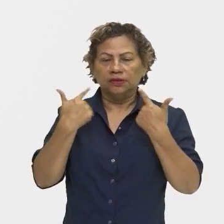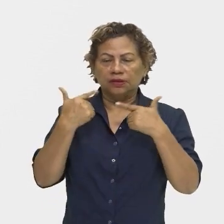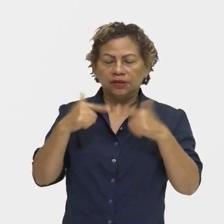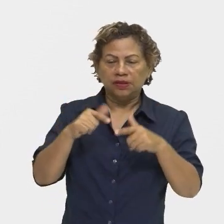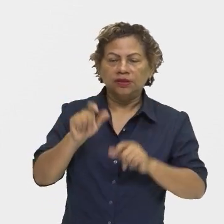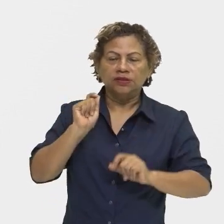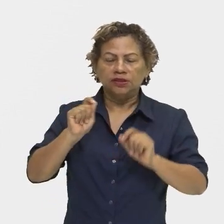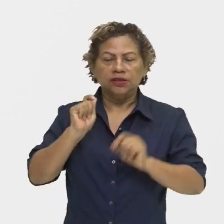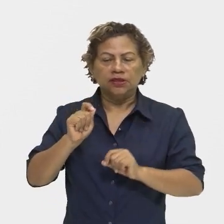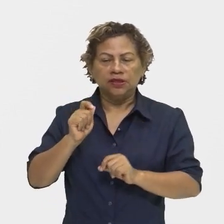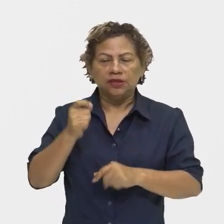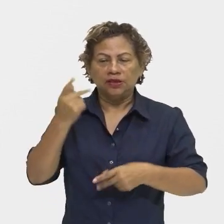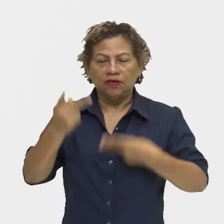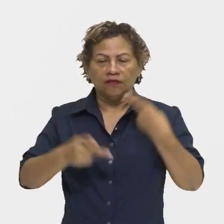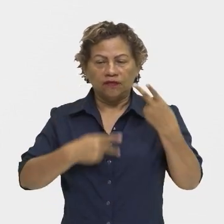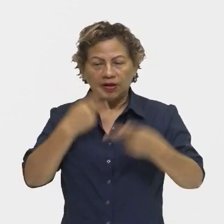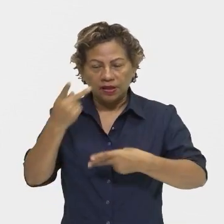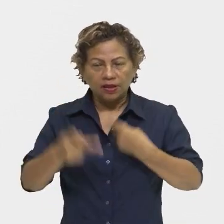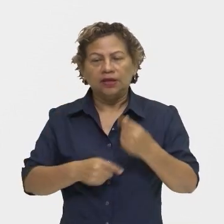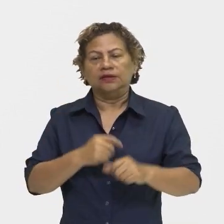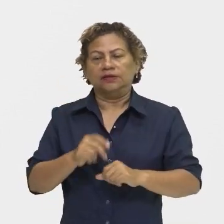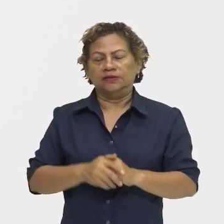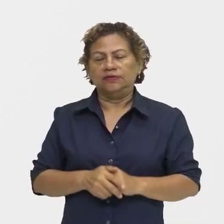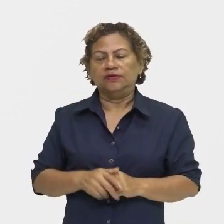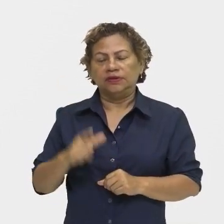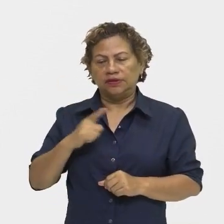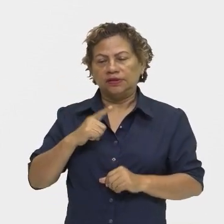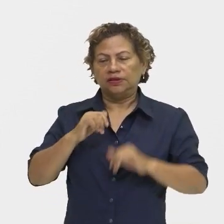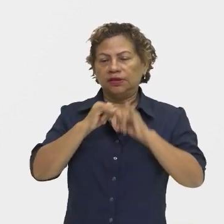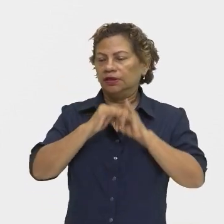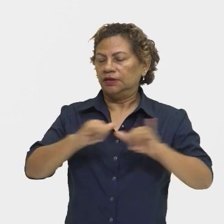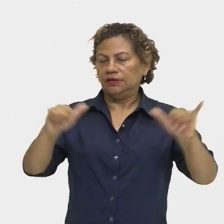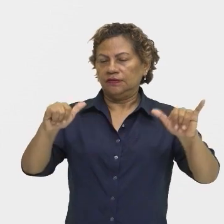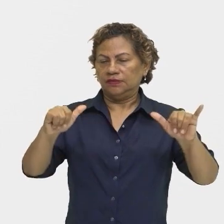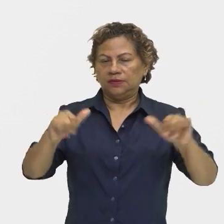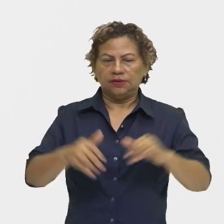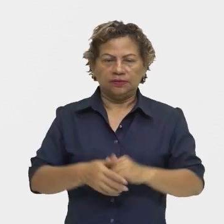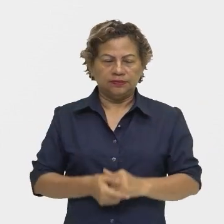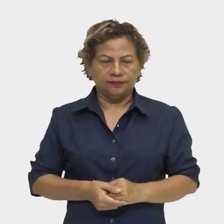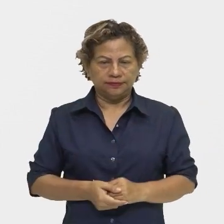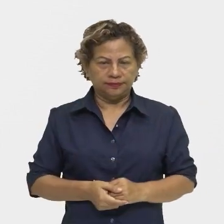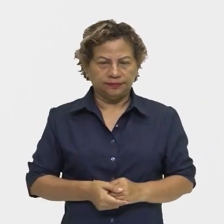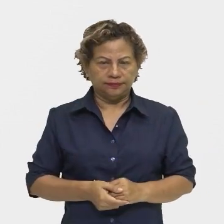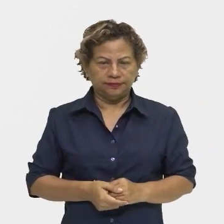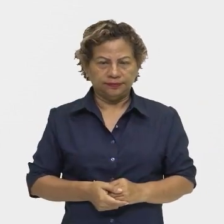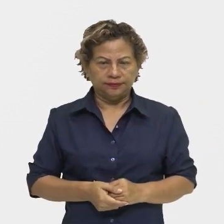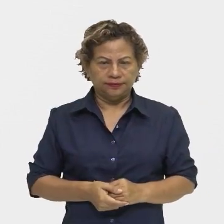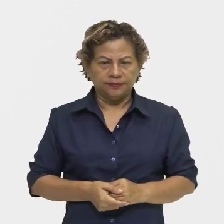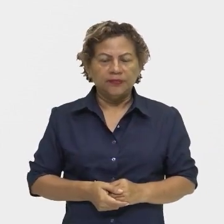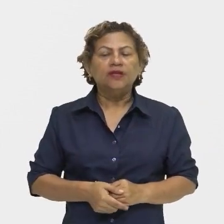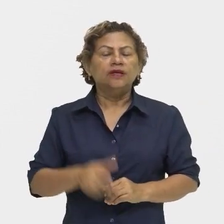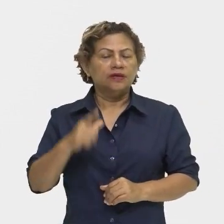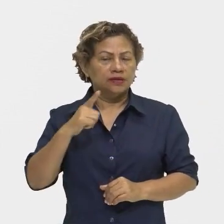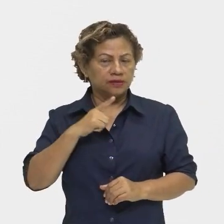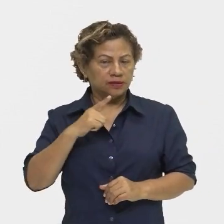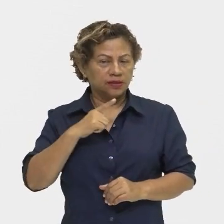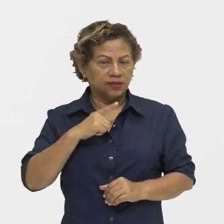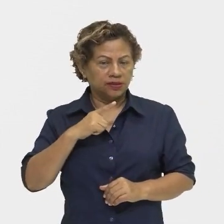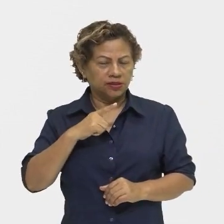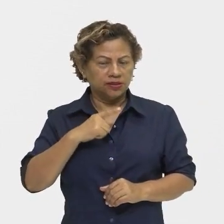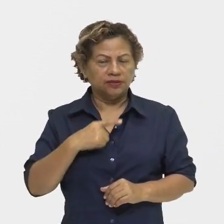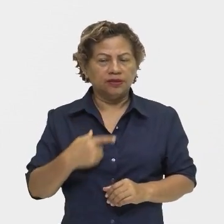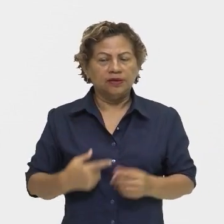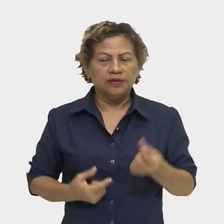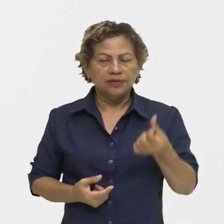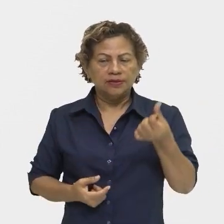do falante, ou seja, a pessoa que emite alguma informação. E nas funções da linguagem nós temos aí seis